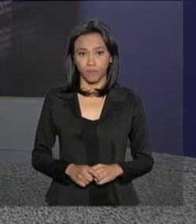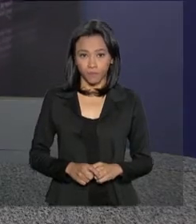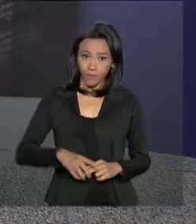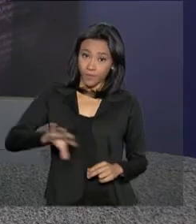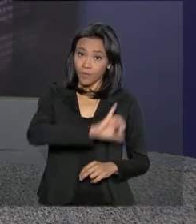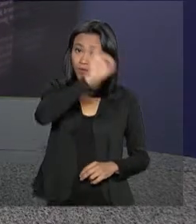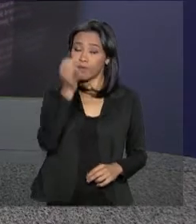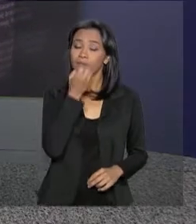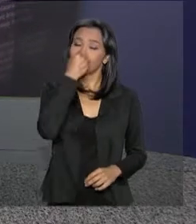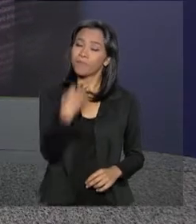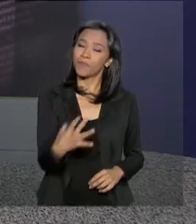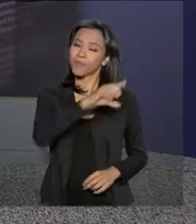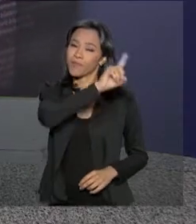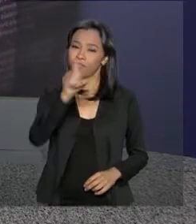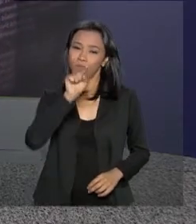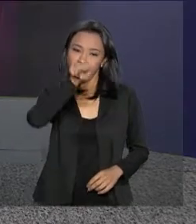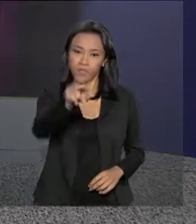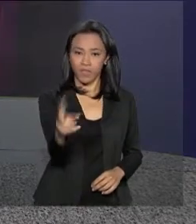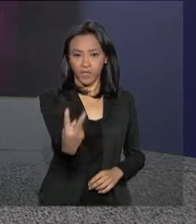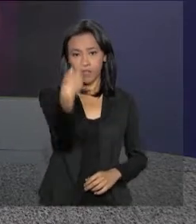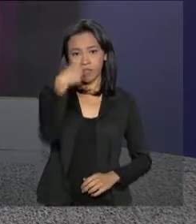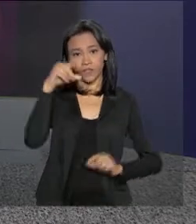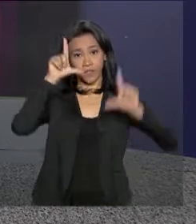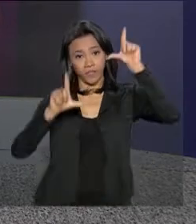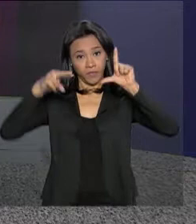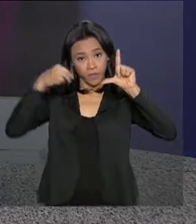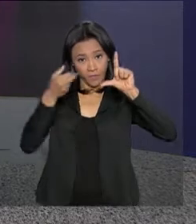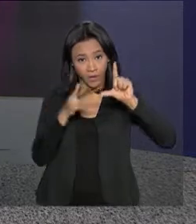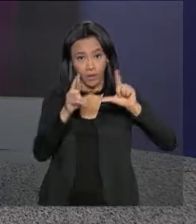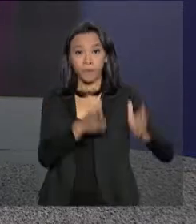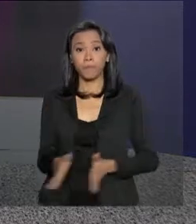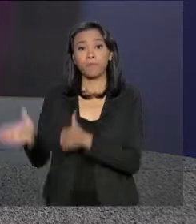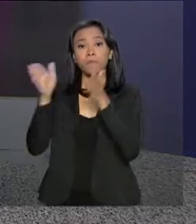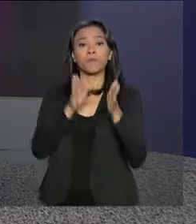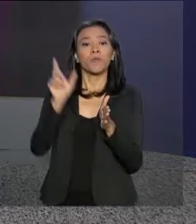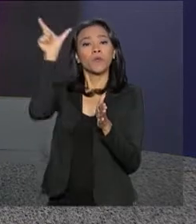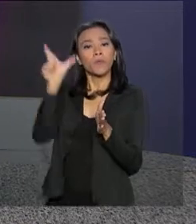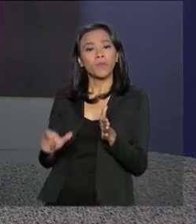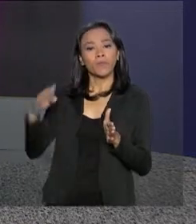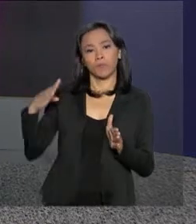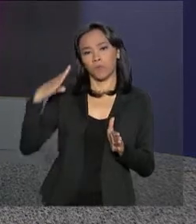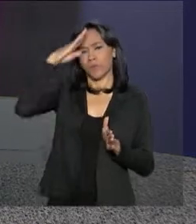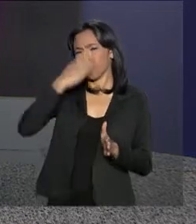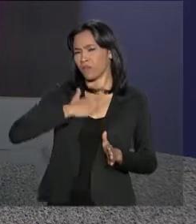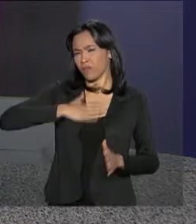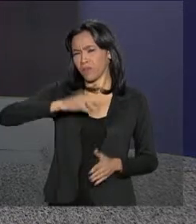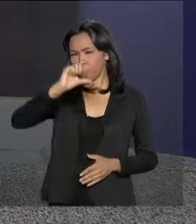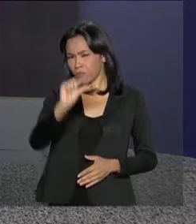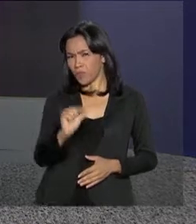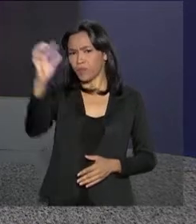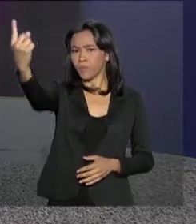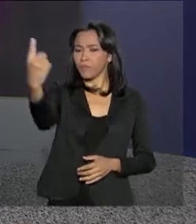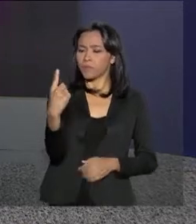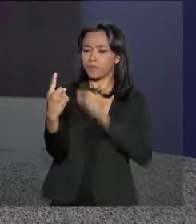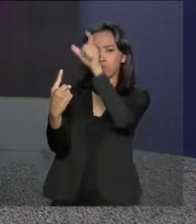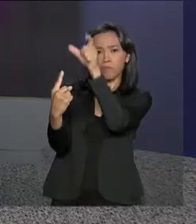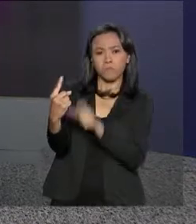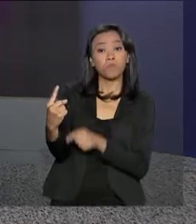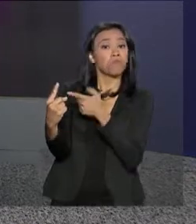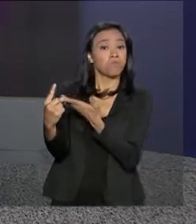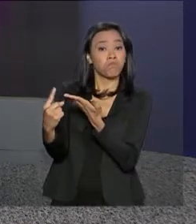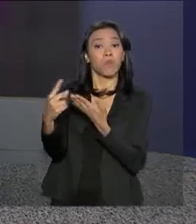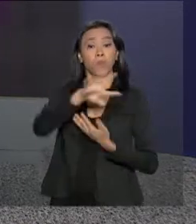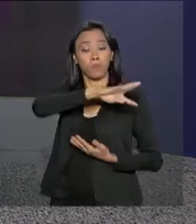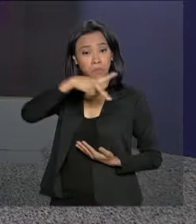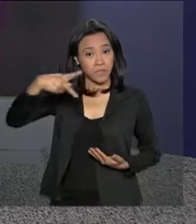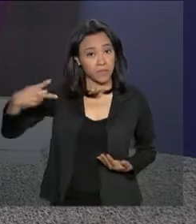Olá, bom dia pra você que acompanha a NBR. O presidente Jair Bolsonaro recebe daqui a pouco o presidente da Argentina, Maurício